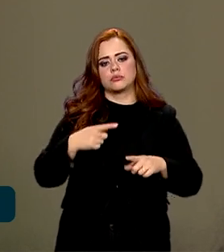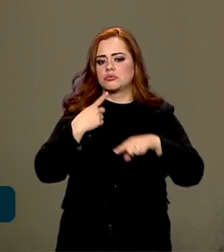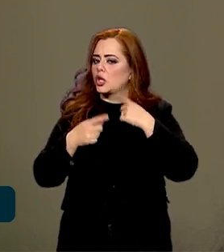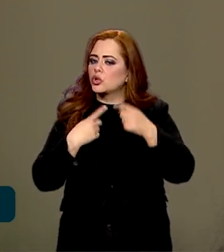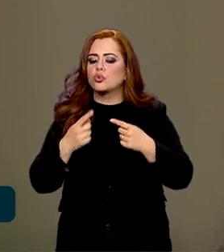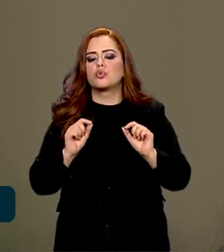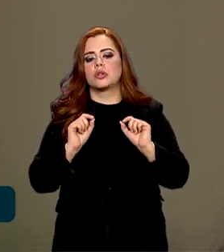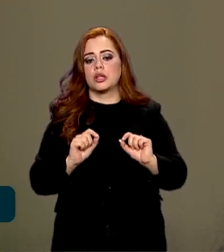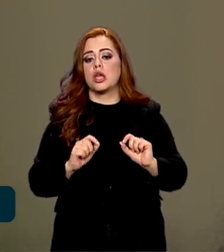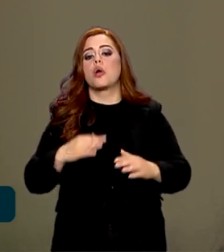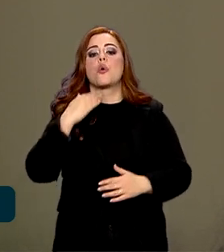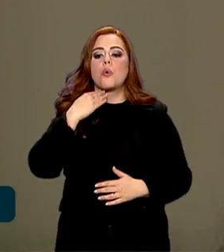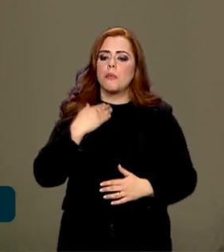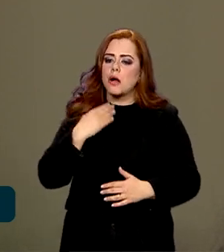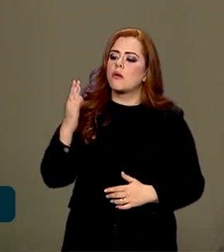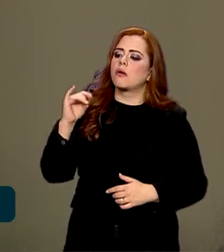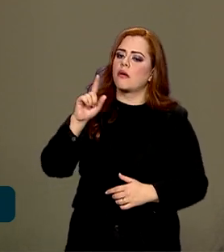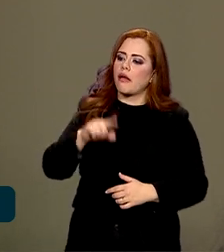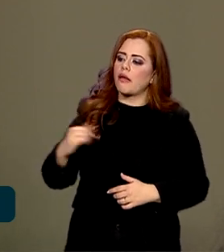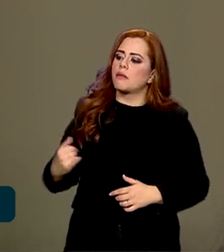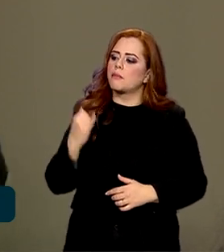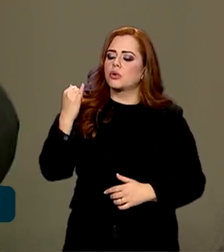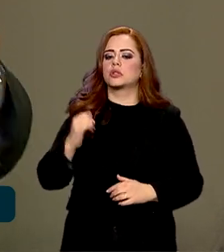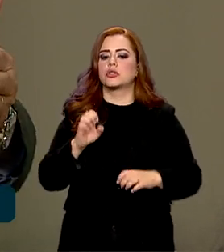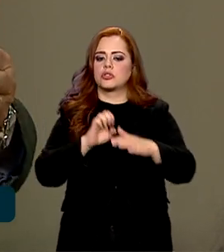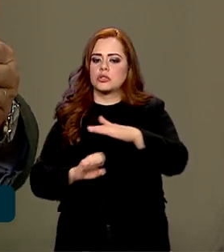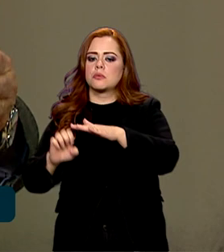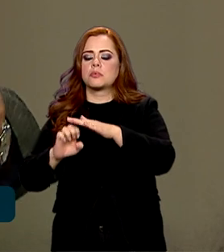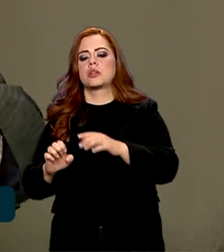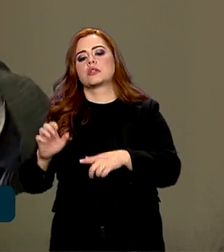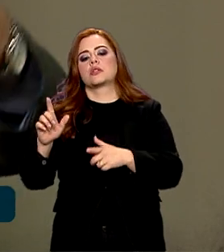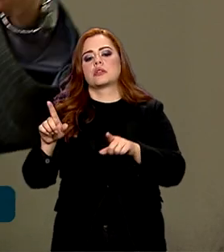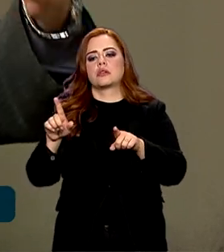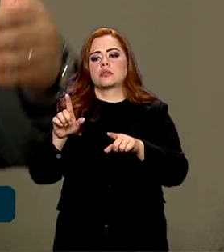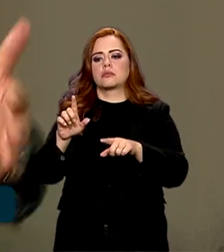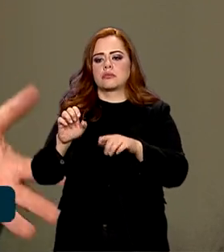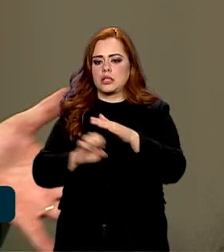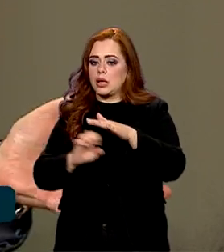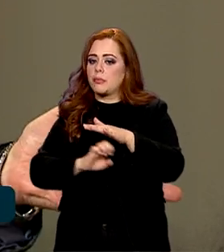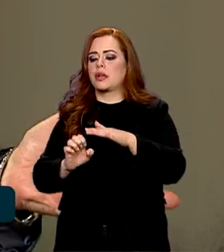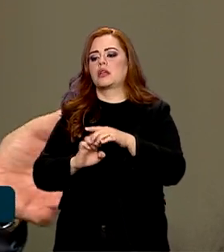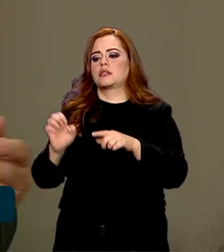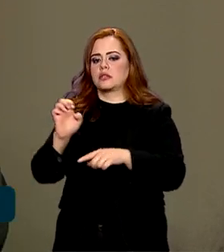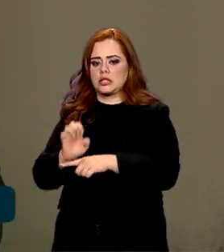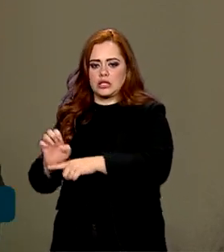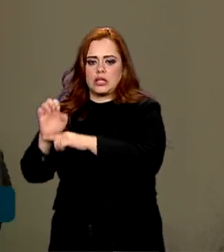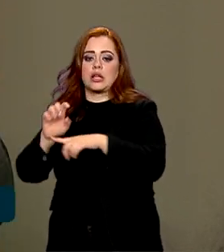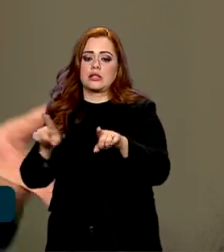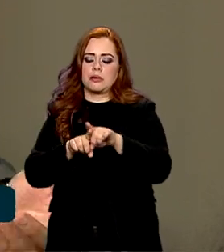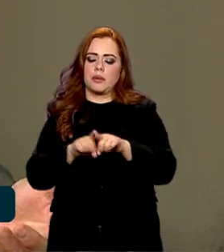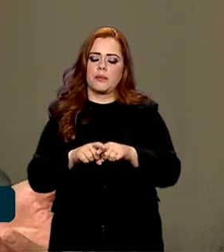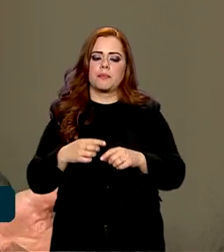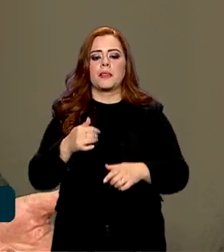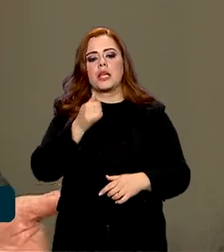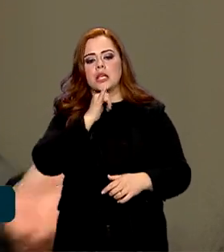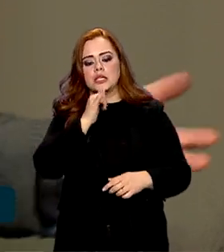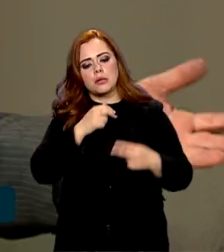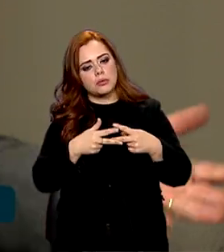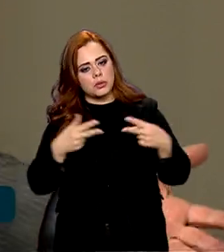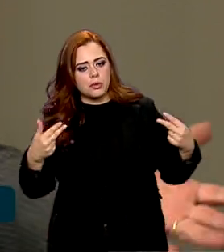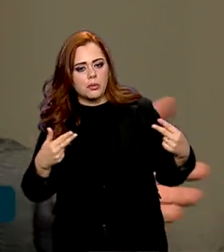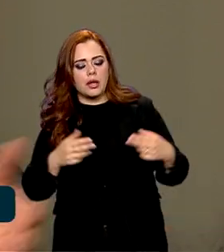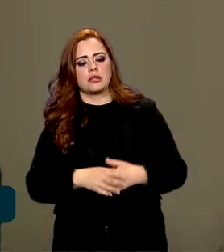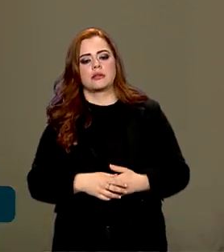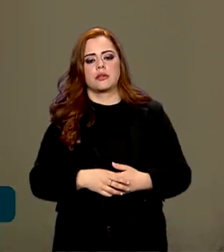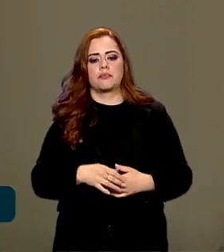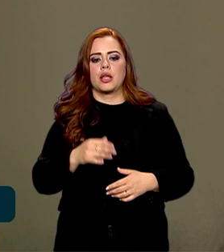bancos têm um papel fundamental e as empresas estatais também, como a Petrobras, né? Como outras empresas que o governo tem participação também, a